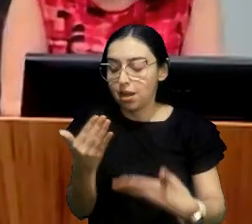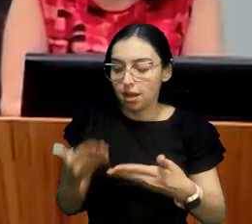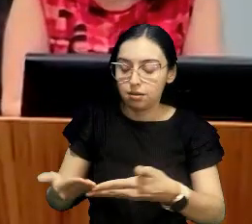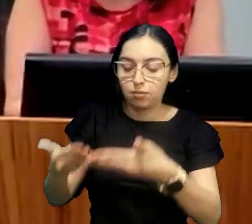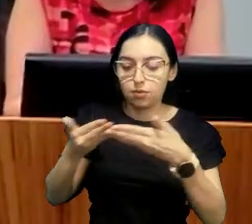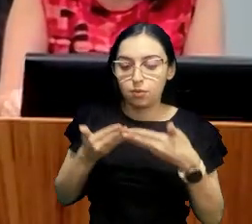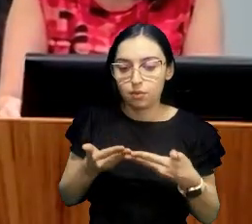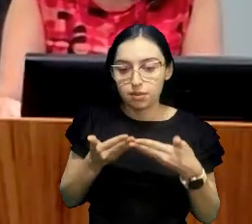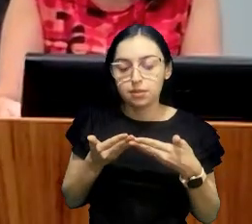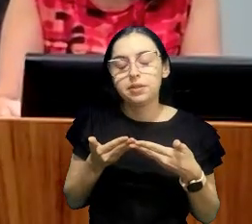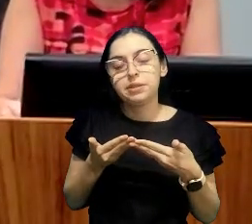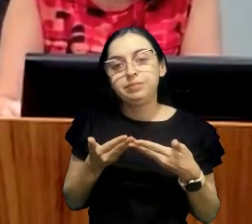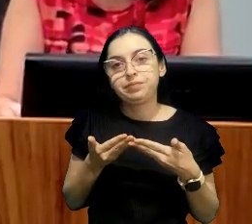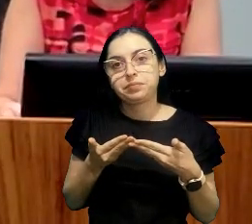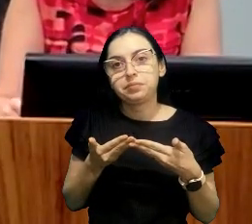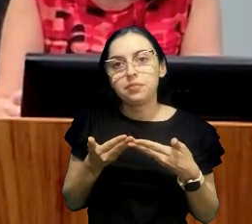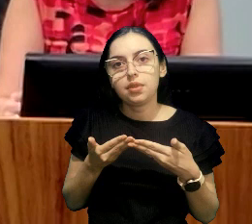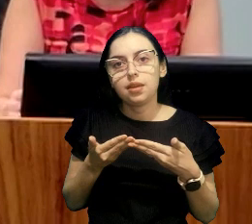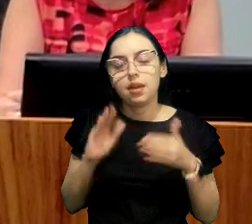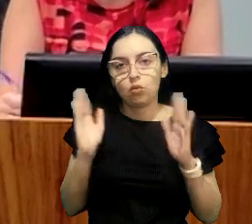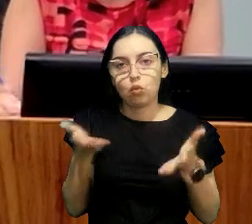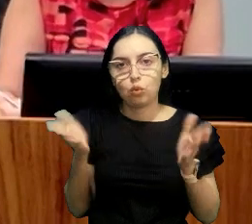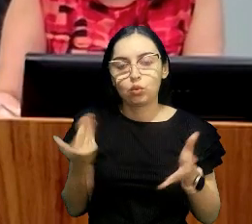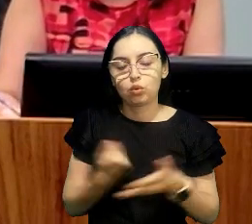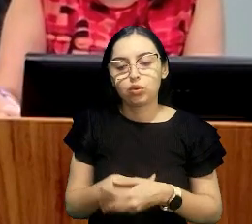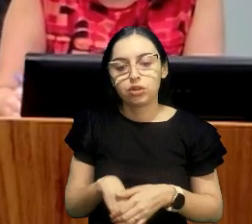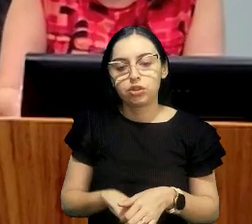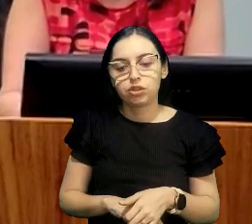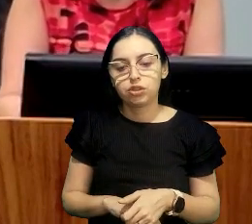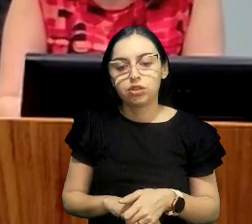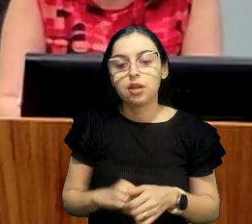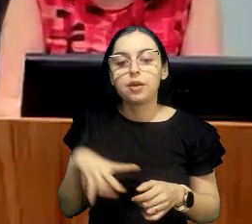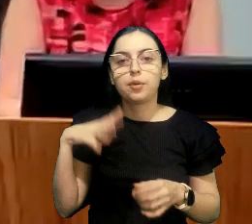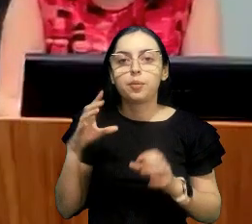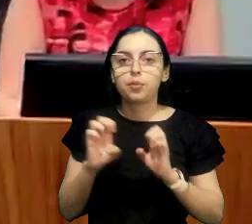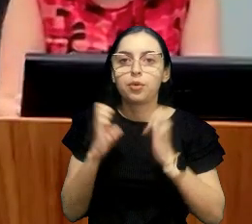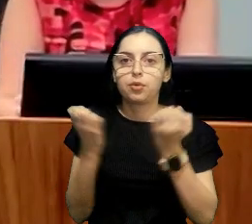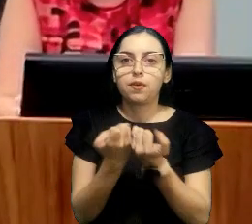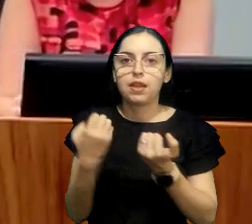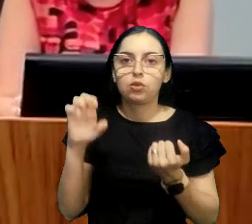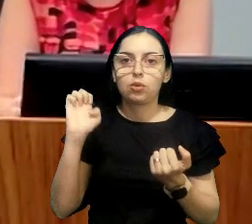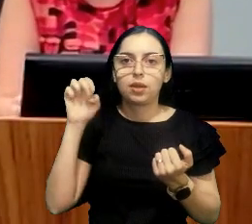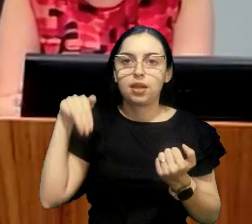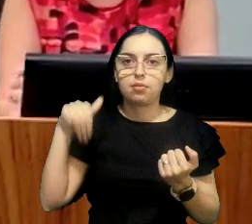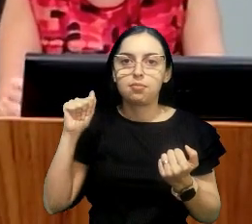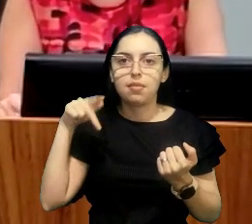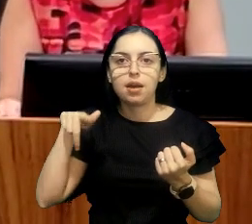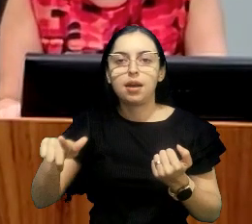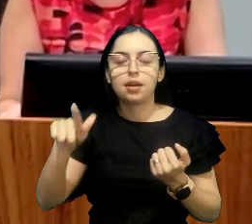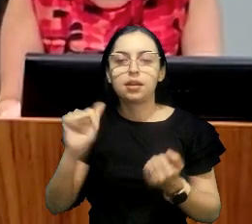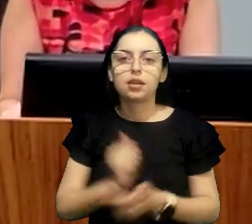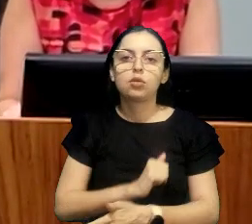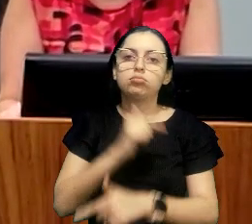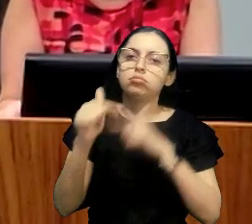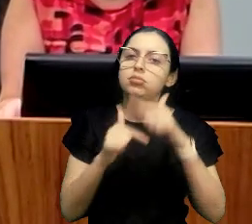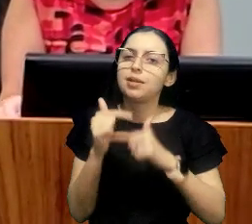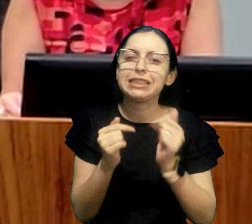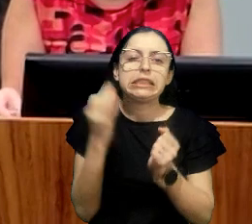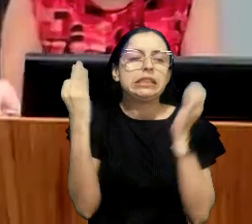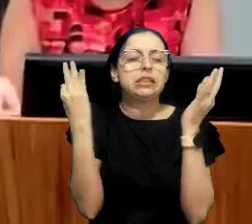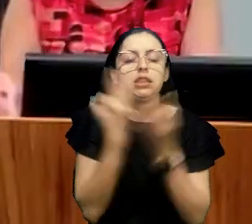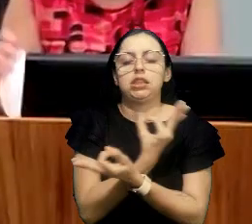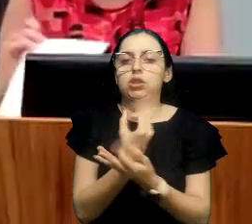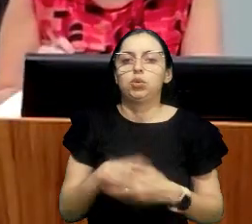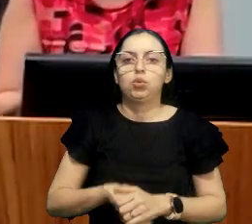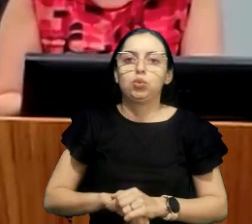possibilitado estar aqui hoje nesse evento da IMAG, a doutora Raikler tem feito um trabalho extraordinário na área